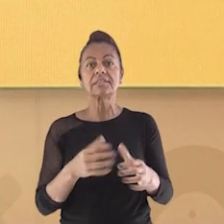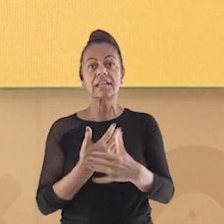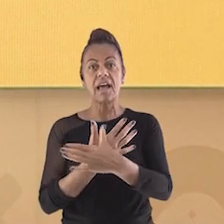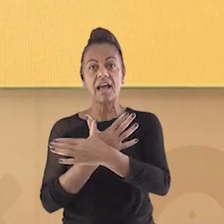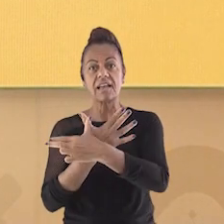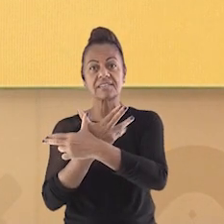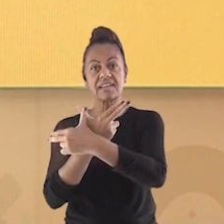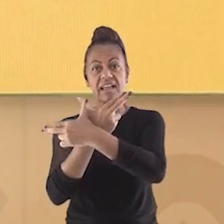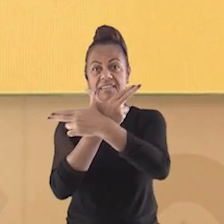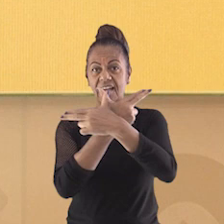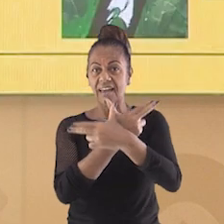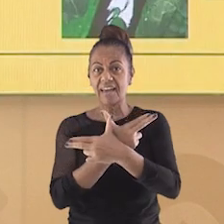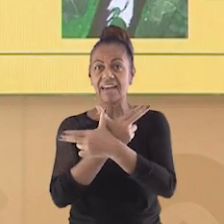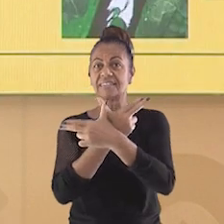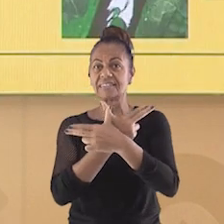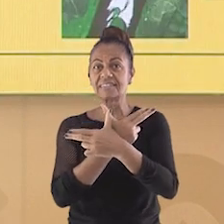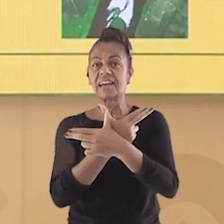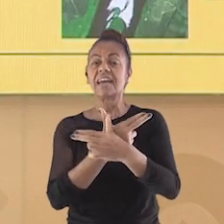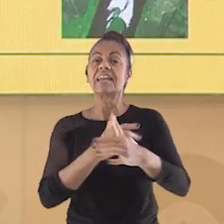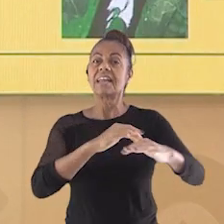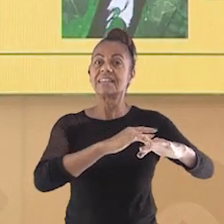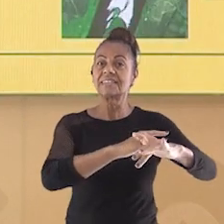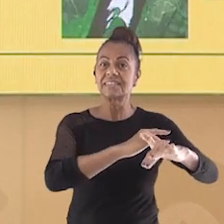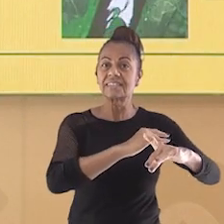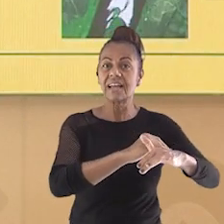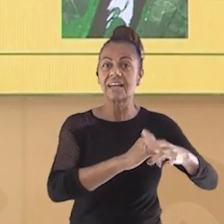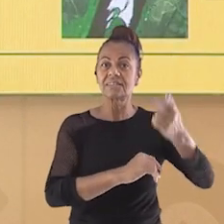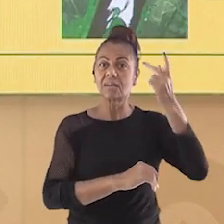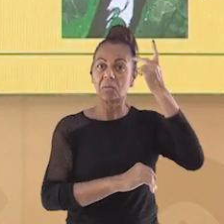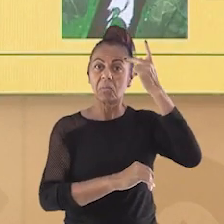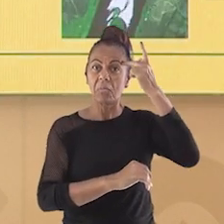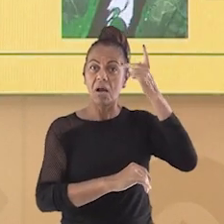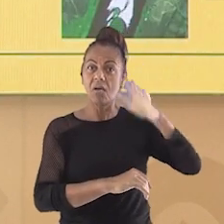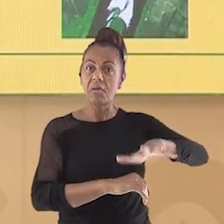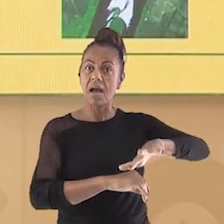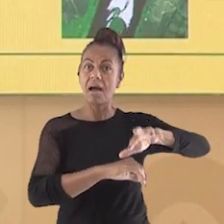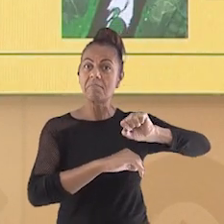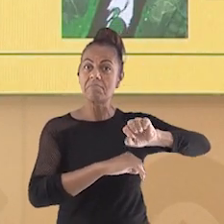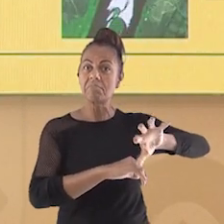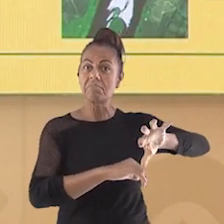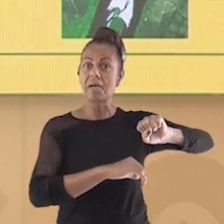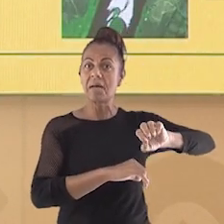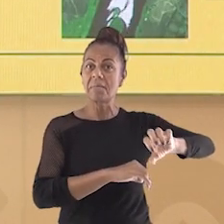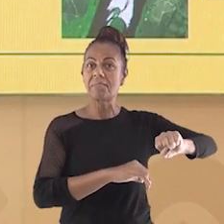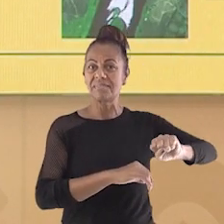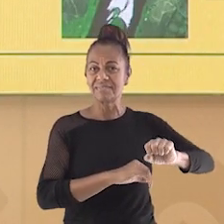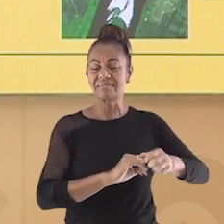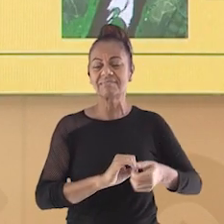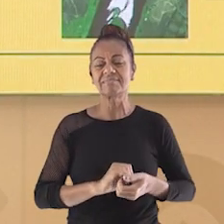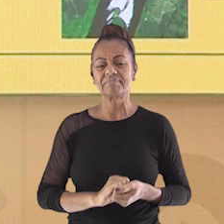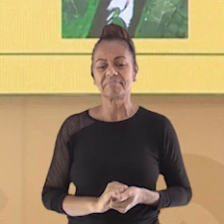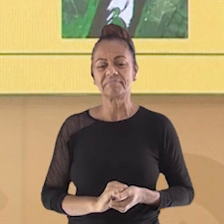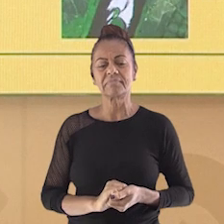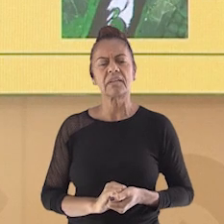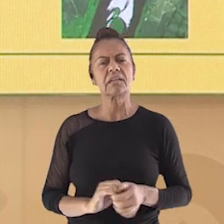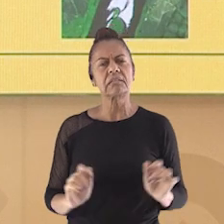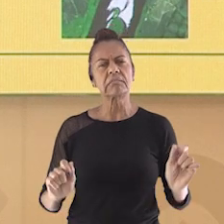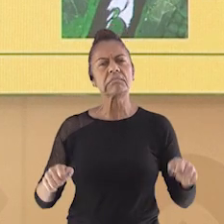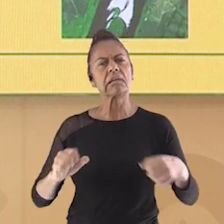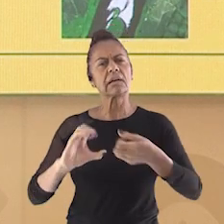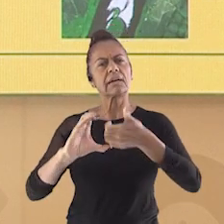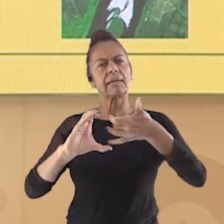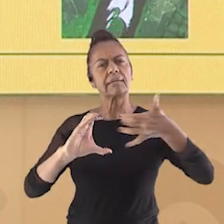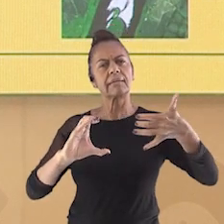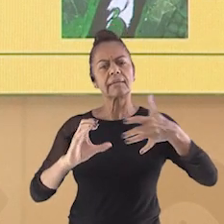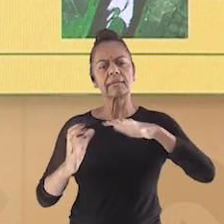de São Paulo. E vocês sabiam que através das cores captadas pelo satélite, dá para se caracterizar